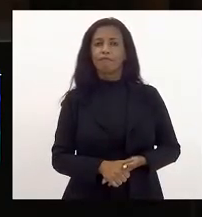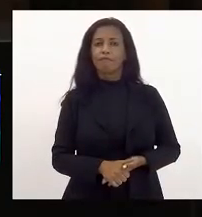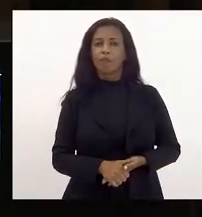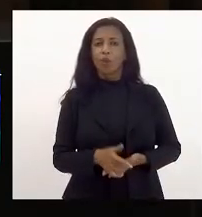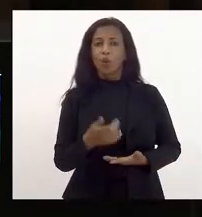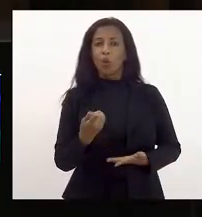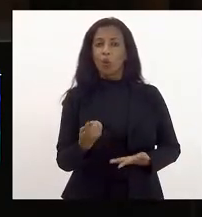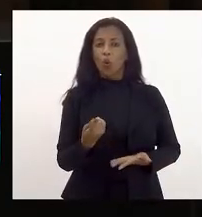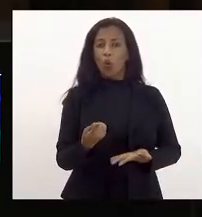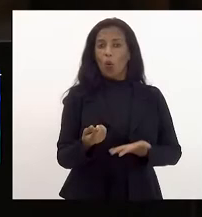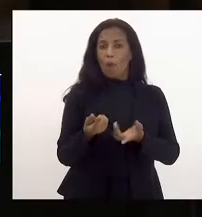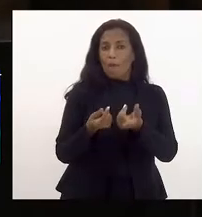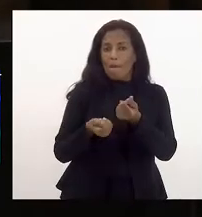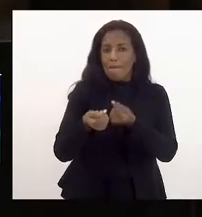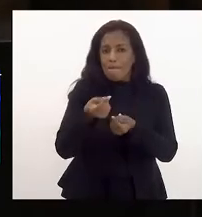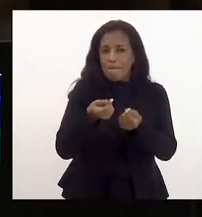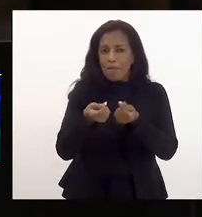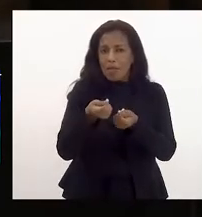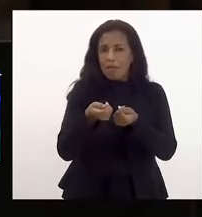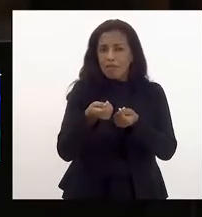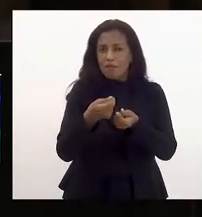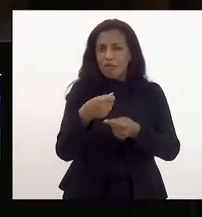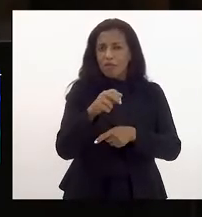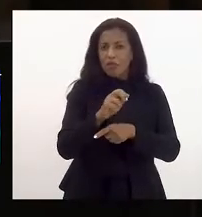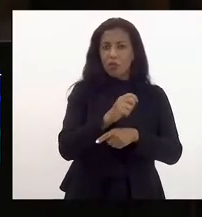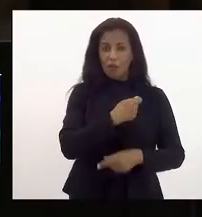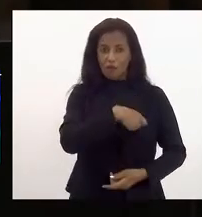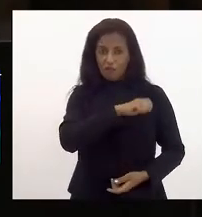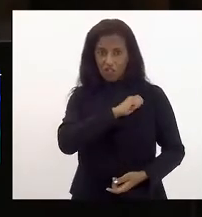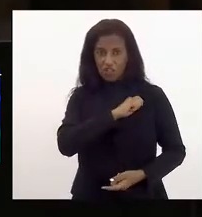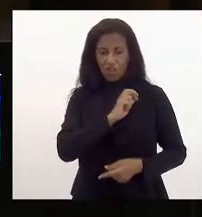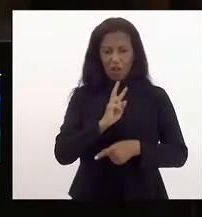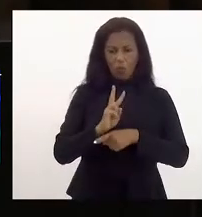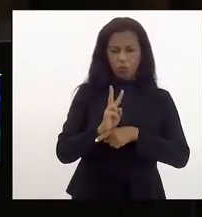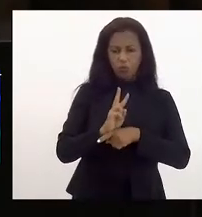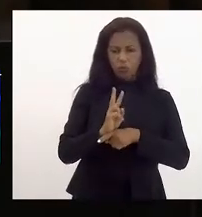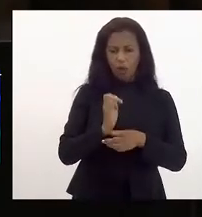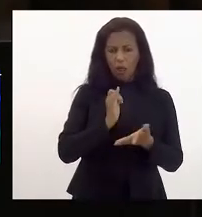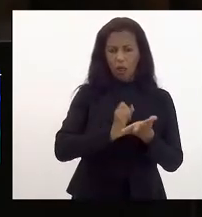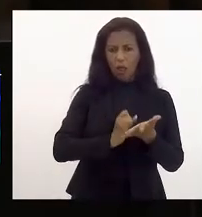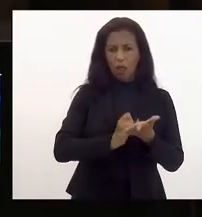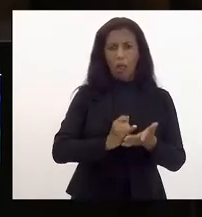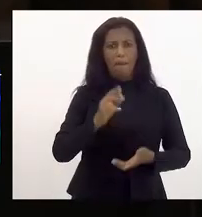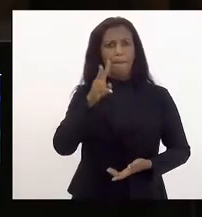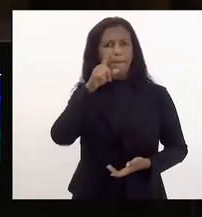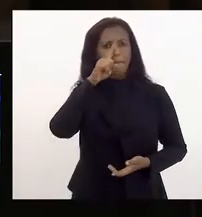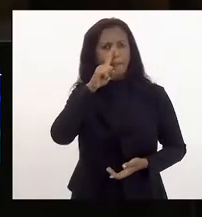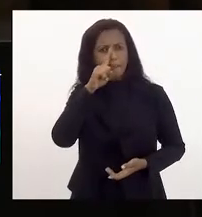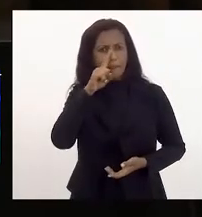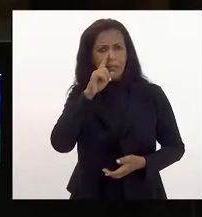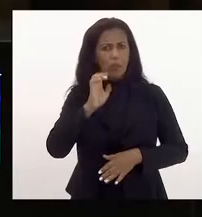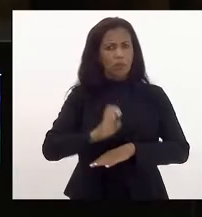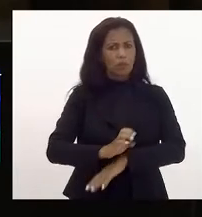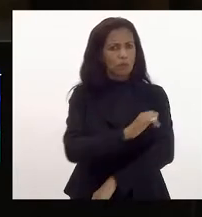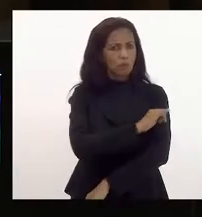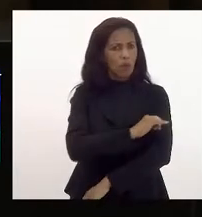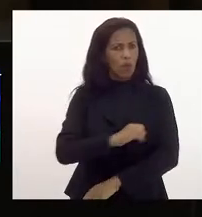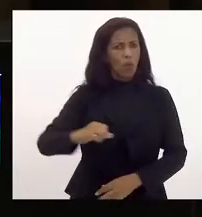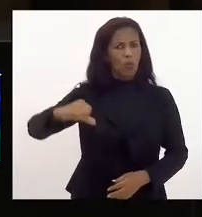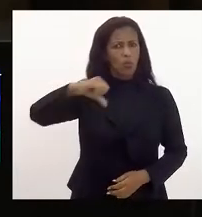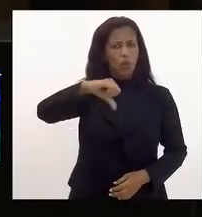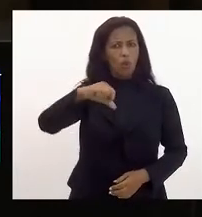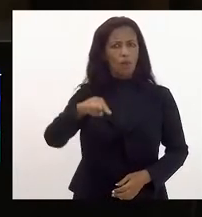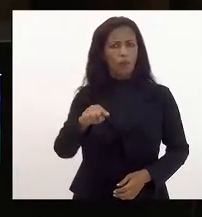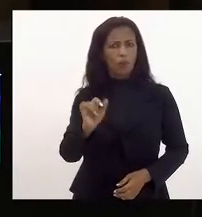fiscais que traz uma renúncia de receita perigosa para o Rio de Janeiro na ordem de 9